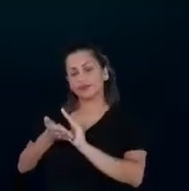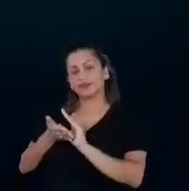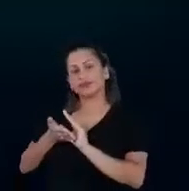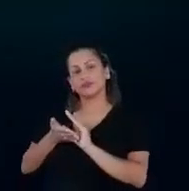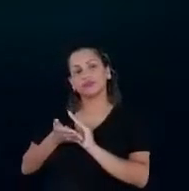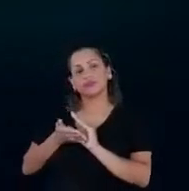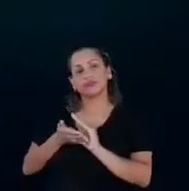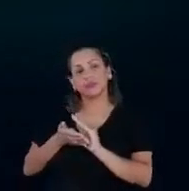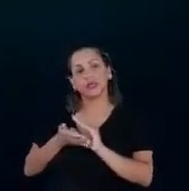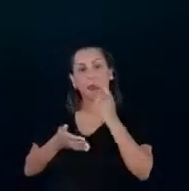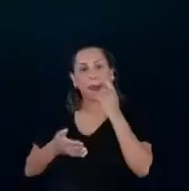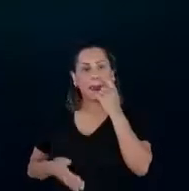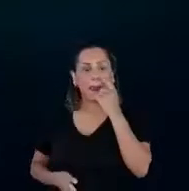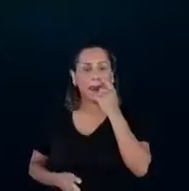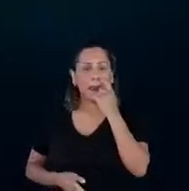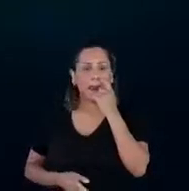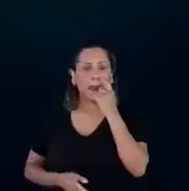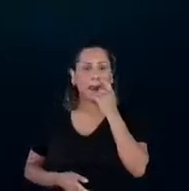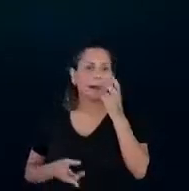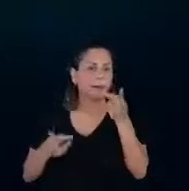reparem que todo